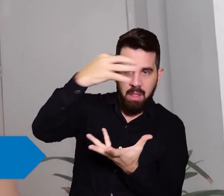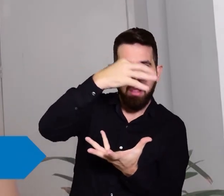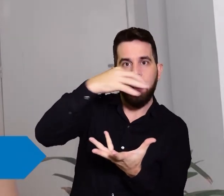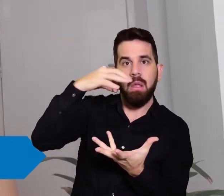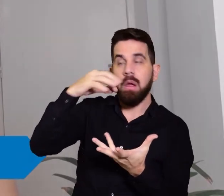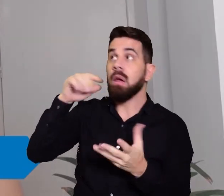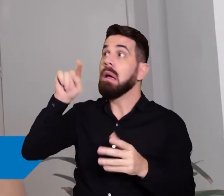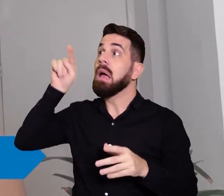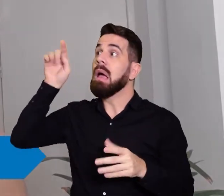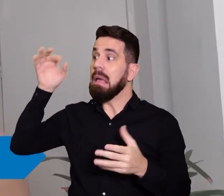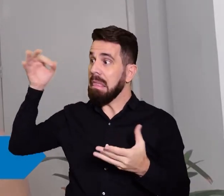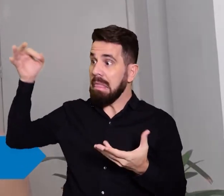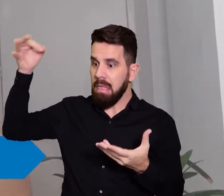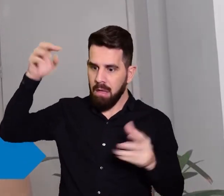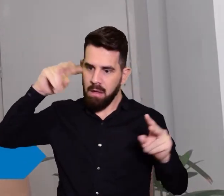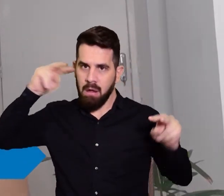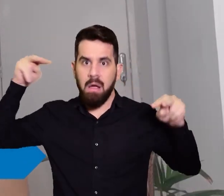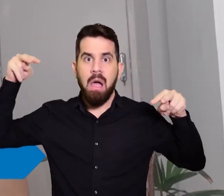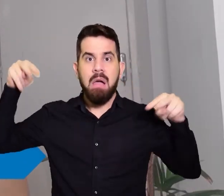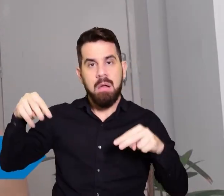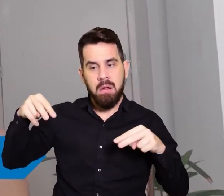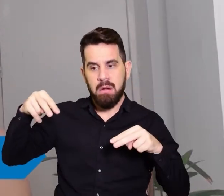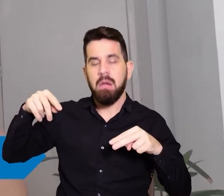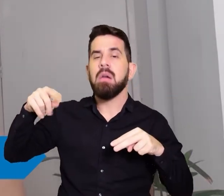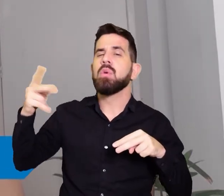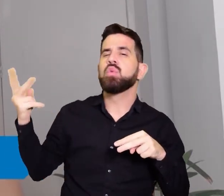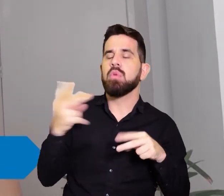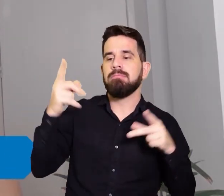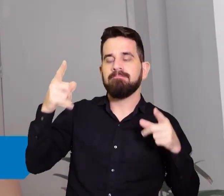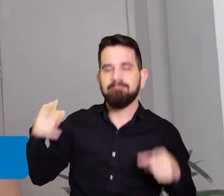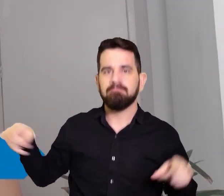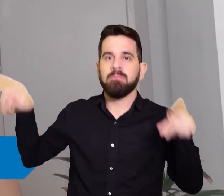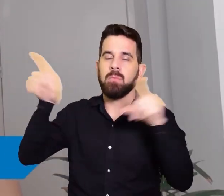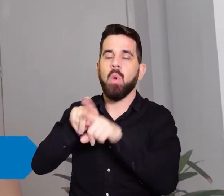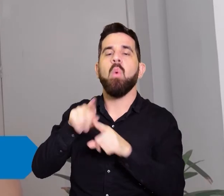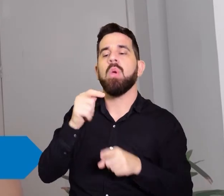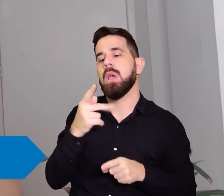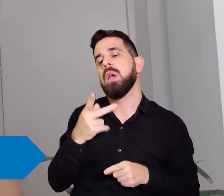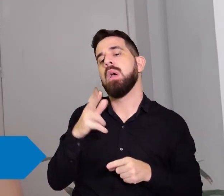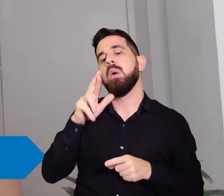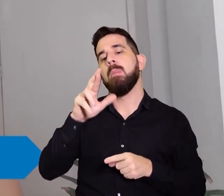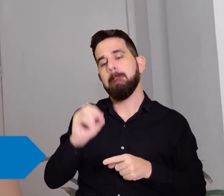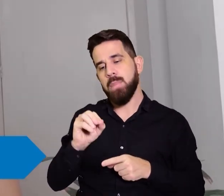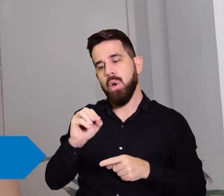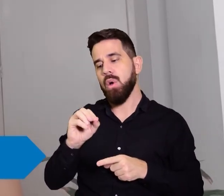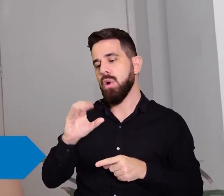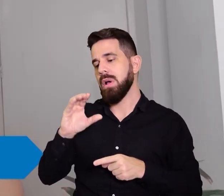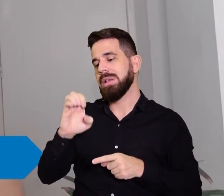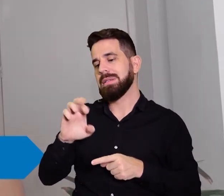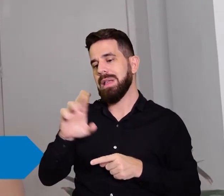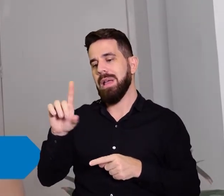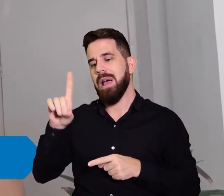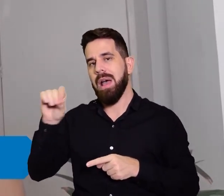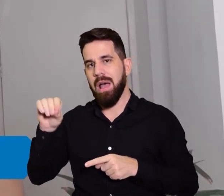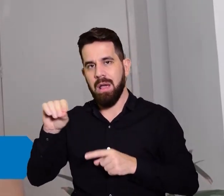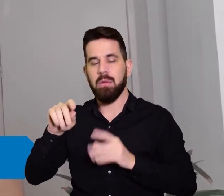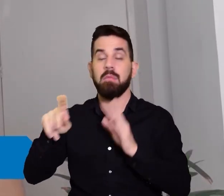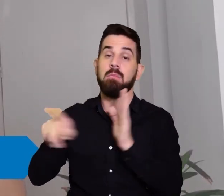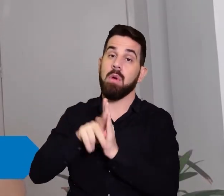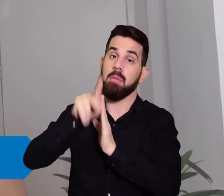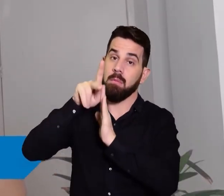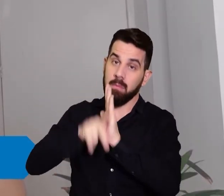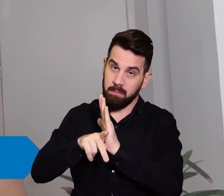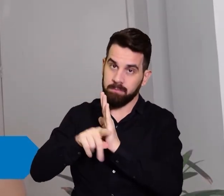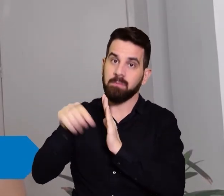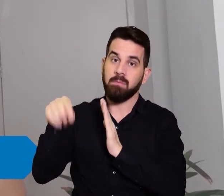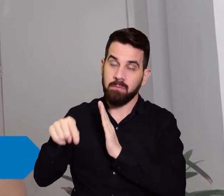e áreas que são destruídas ilegalmente é o projeto PROD Cerrado que faz parte do projeto FIP Programa de